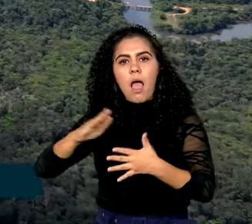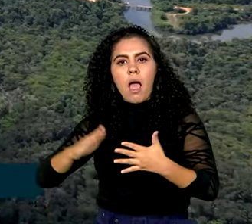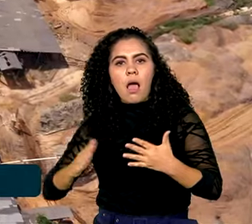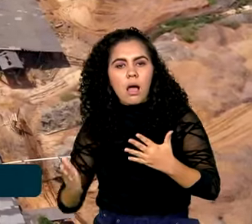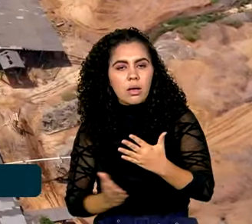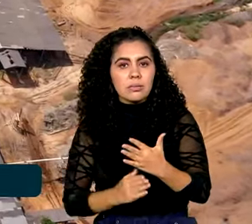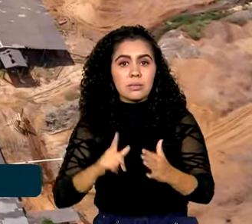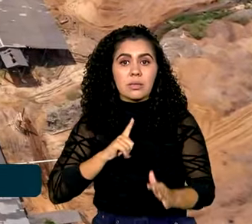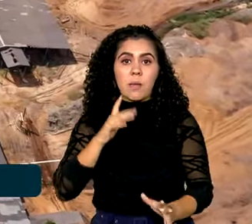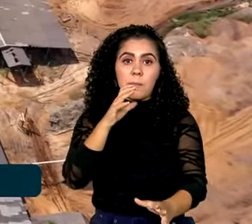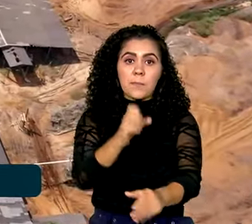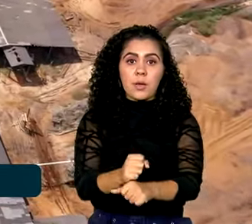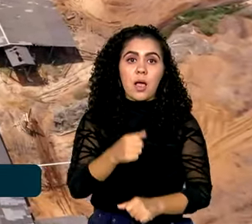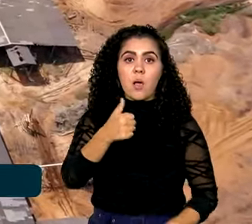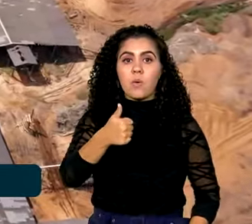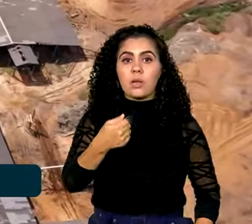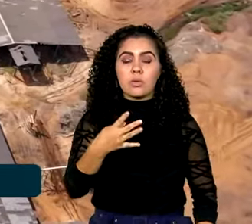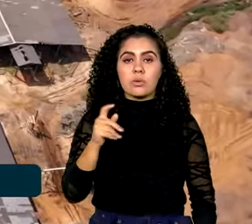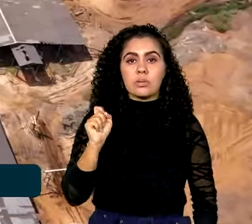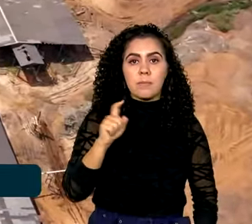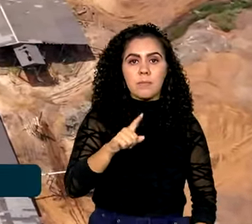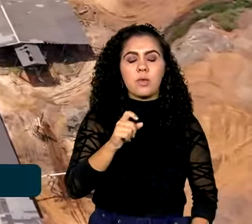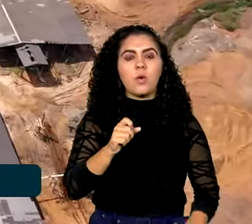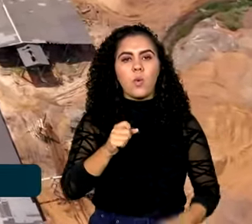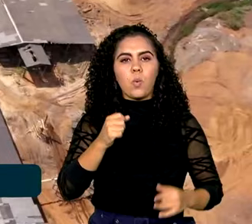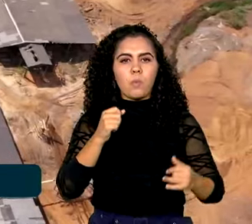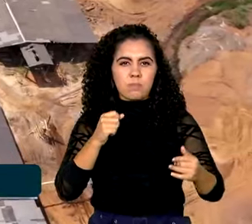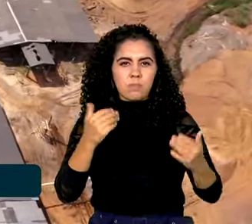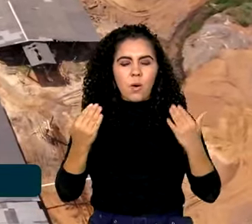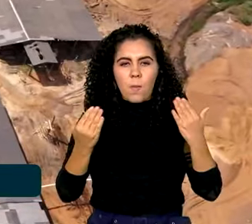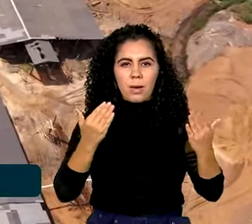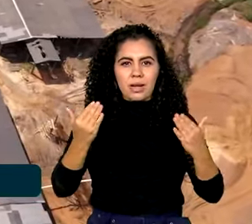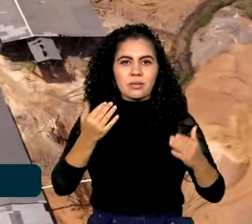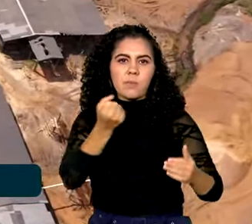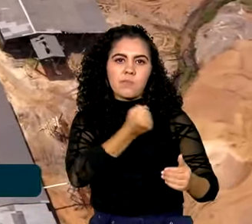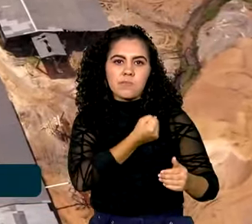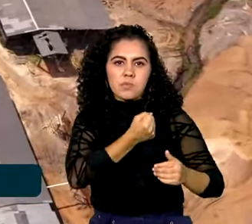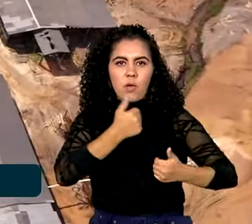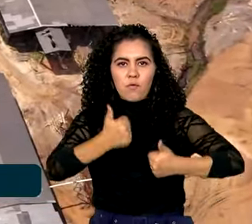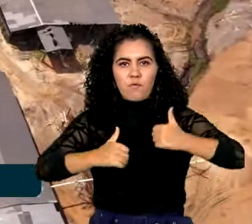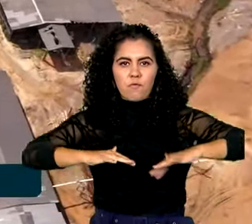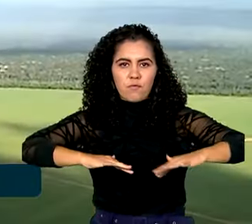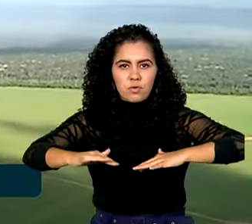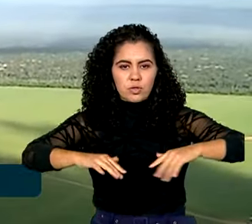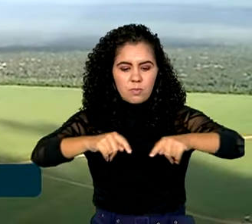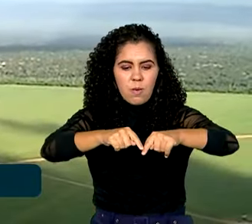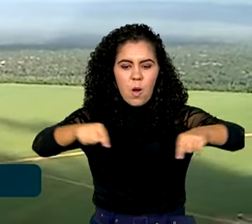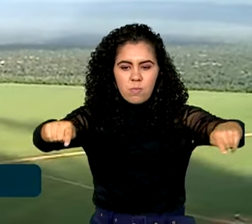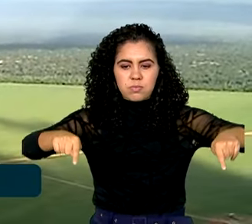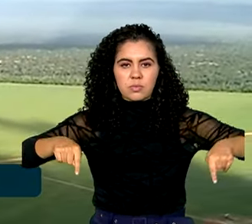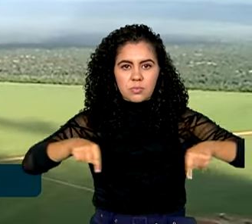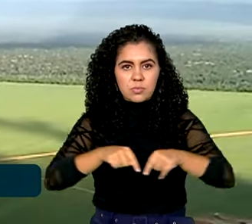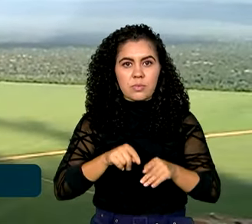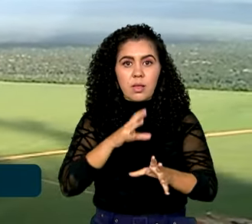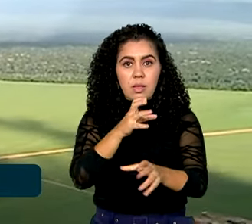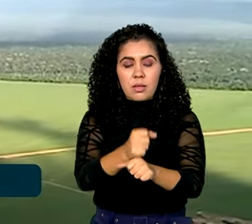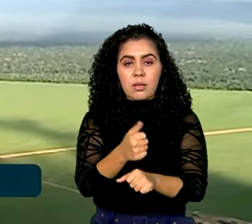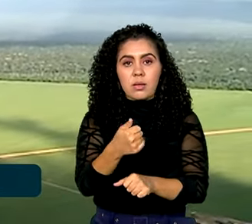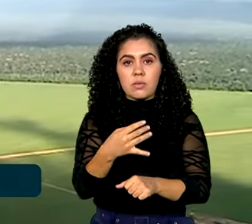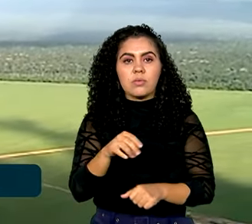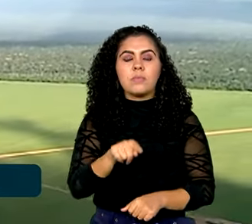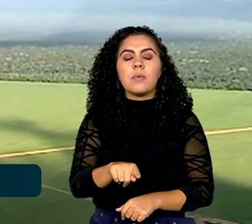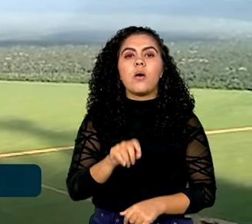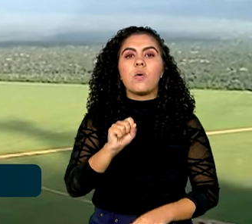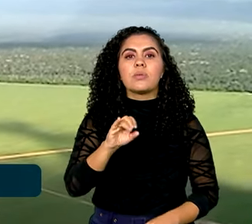quase 14 mil campos de futebol. O apoio inclui 80 milhões de reais em recursos do Fundo Clima,